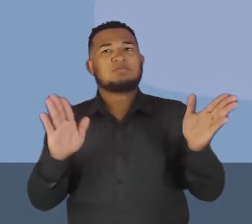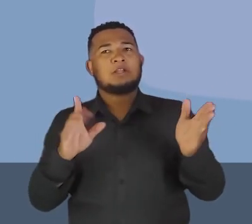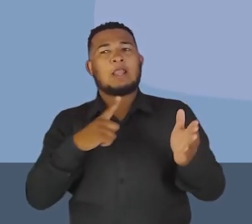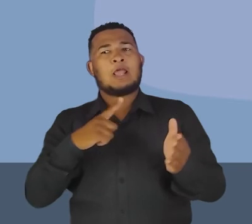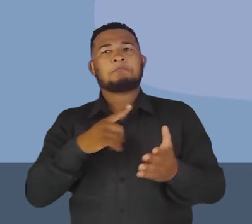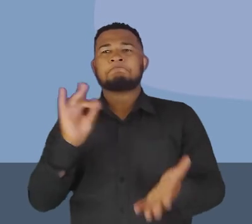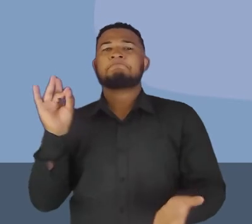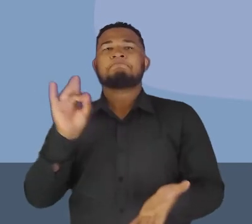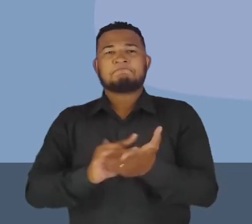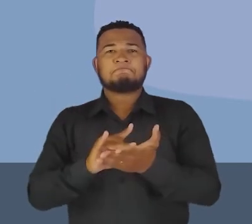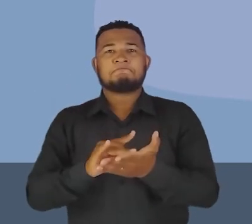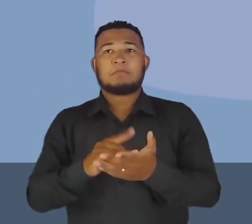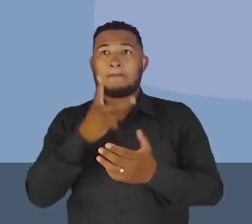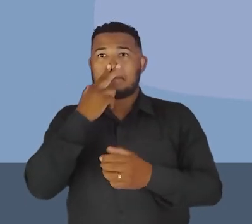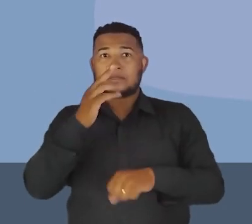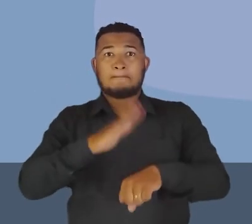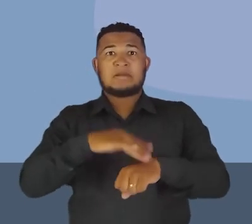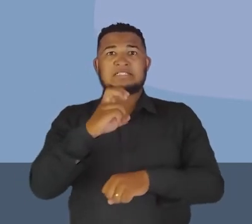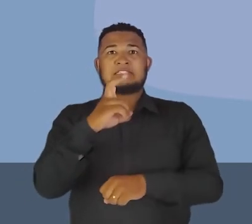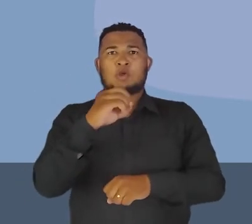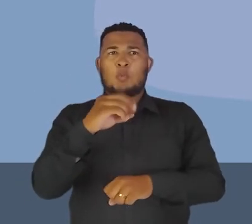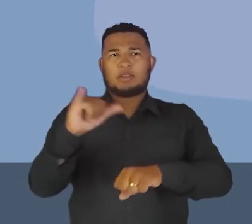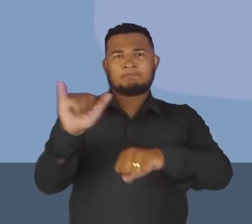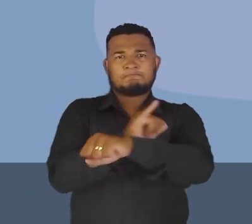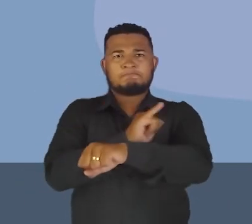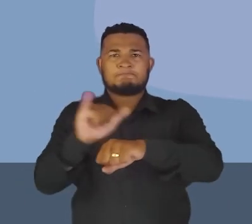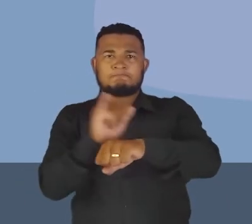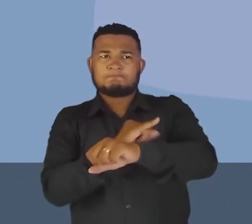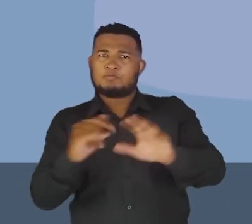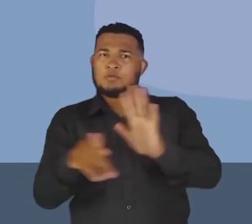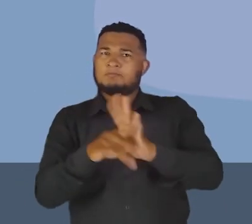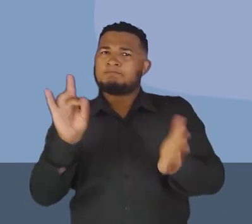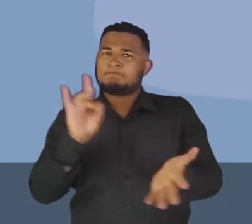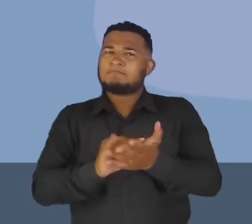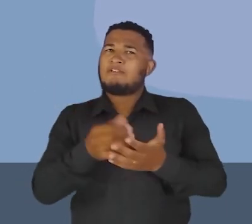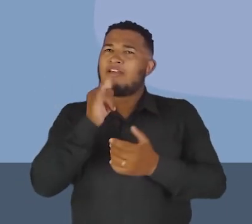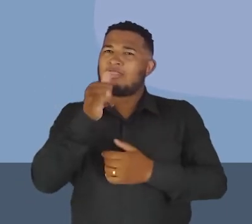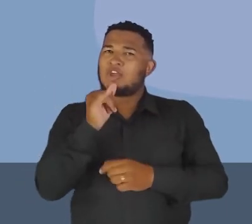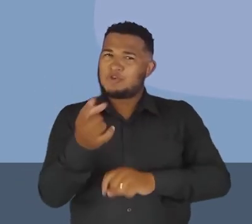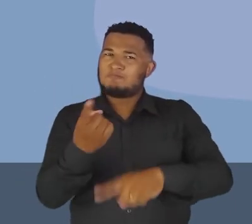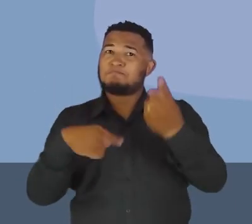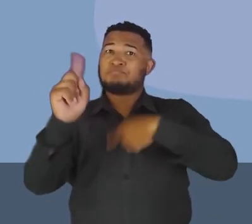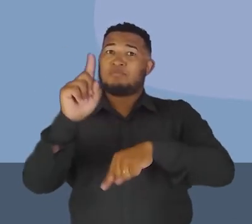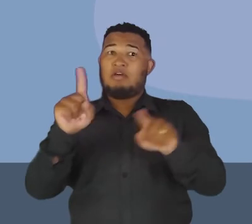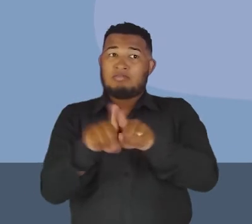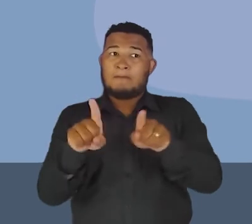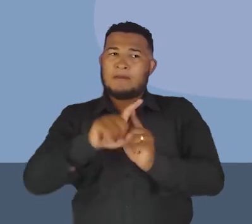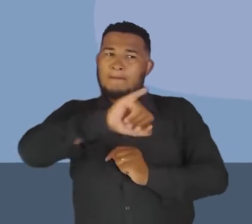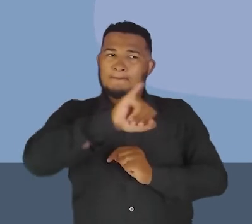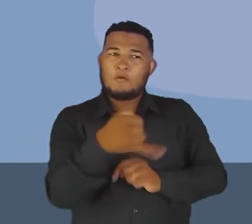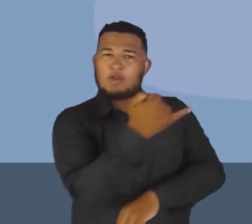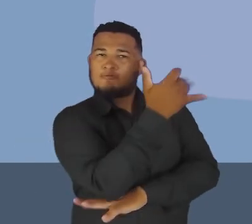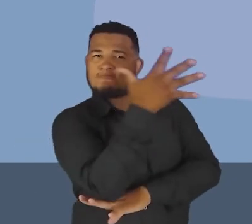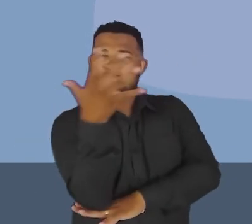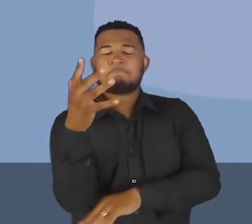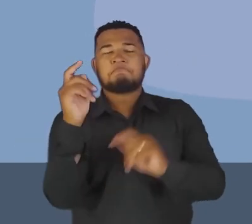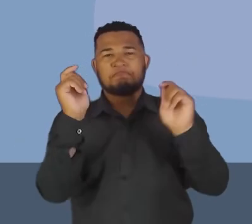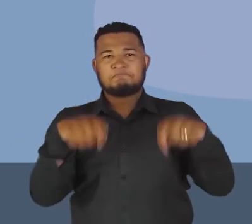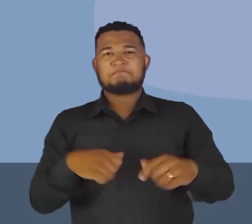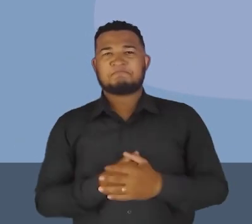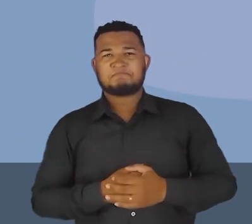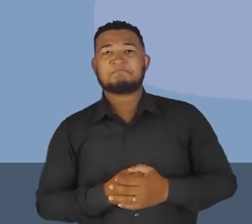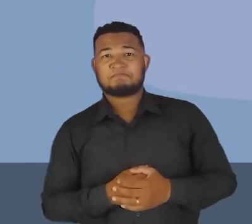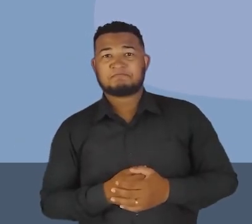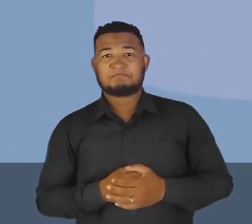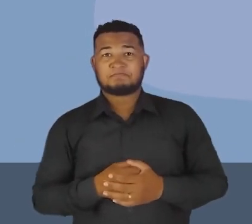eficácia de mais de 50 medidas adotadas para maior eficiência energética e melhor aproveitamento dos recursos naturais, tá? Olha que